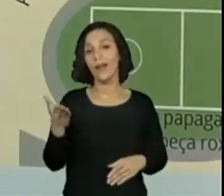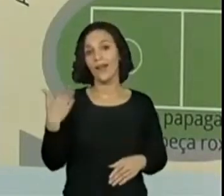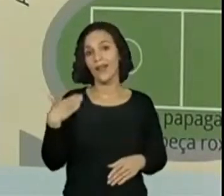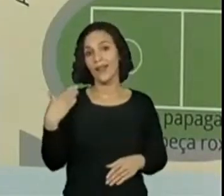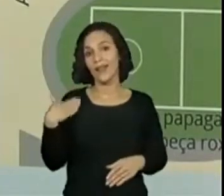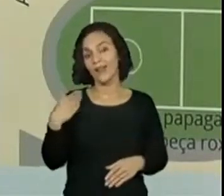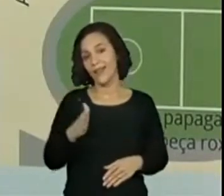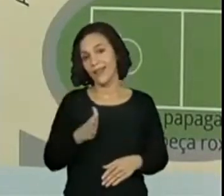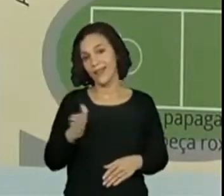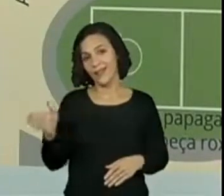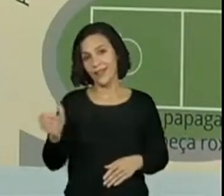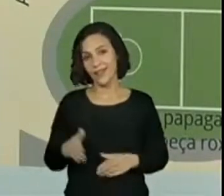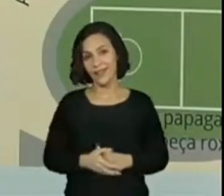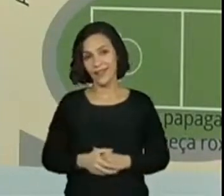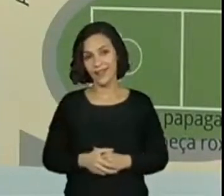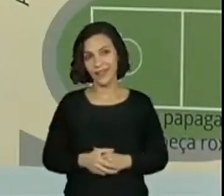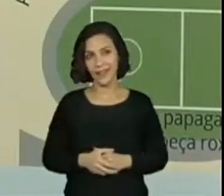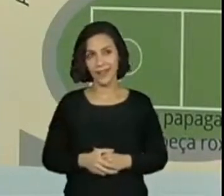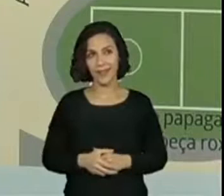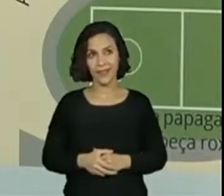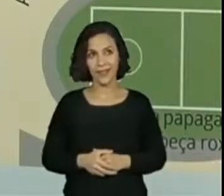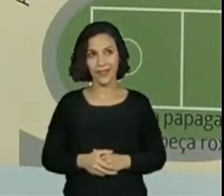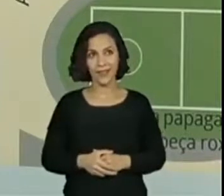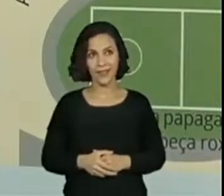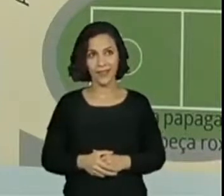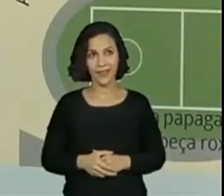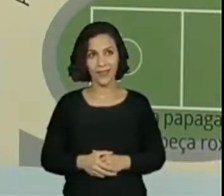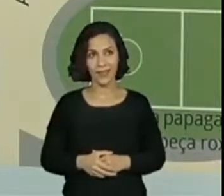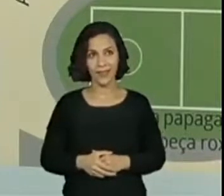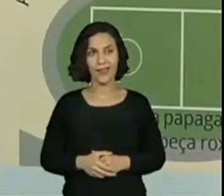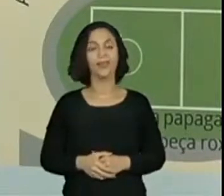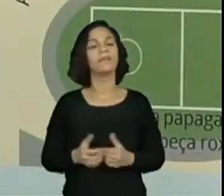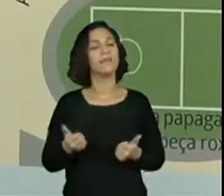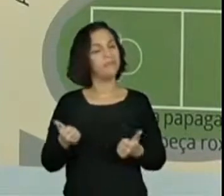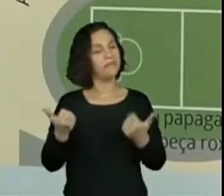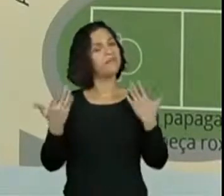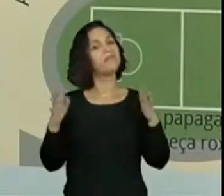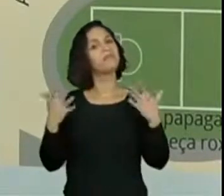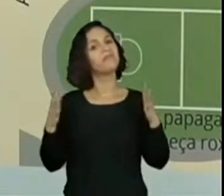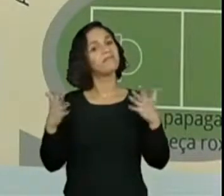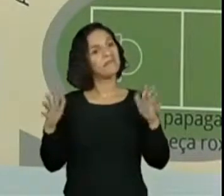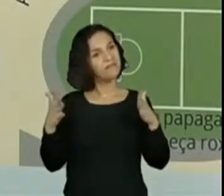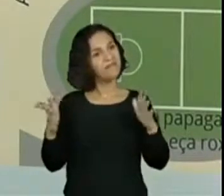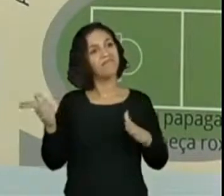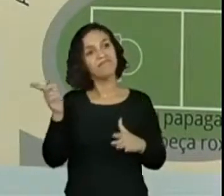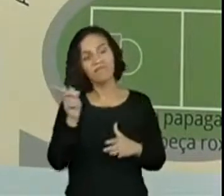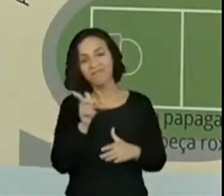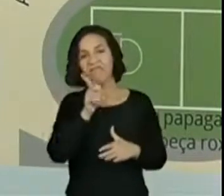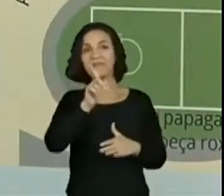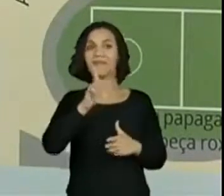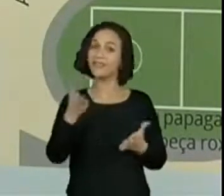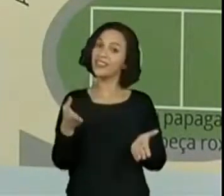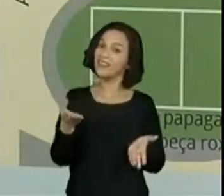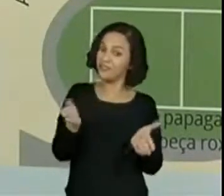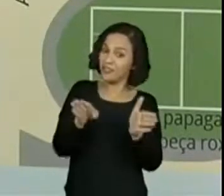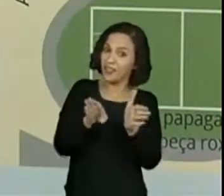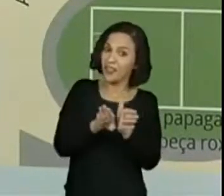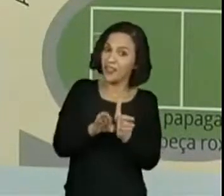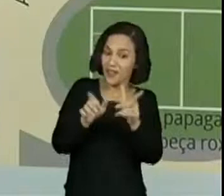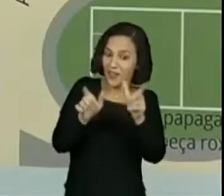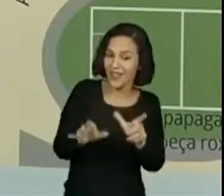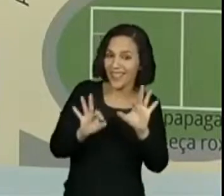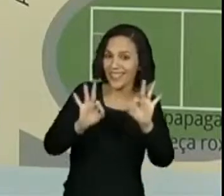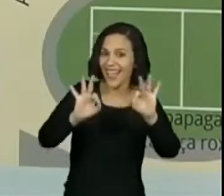bem, professora Márcia. Muito obrigada. Vire à esquerda e... Tcharam! Você chegou ao seu